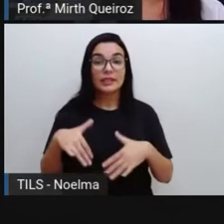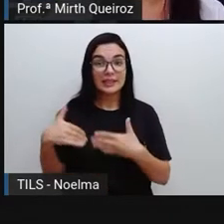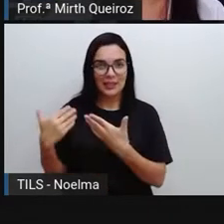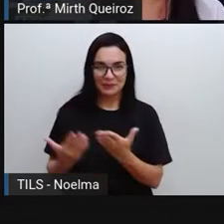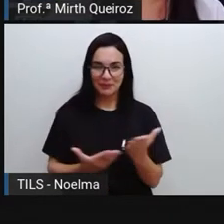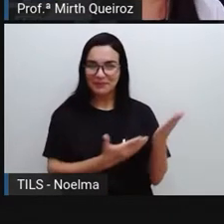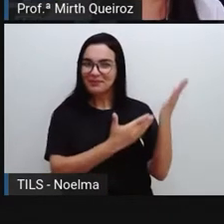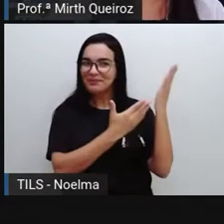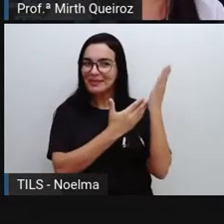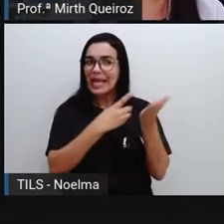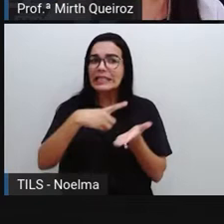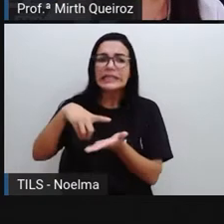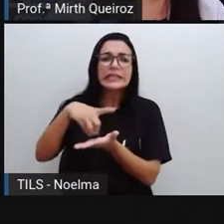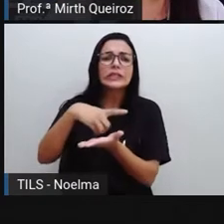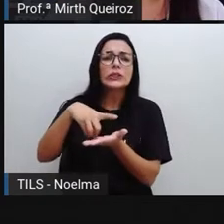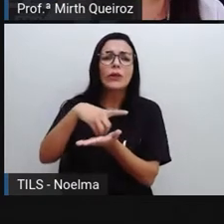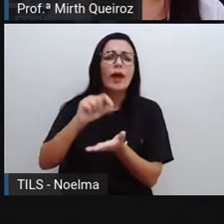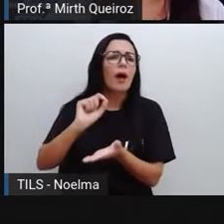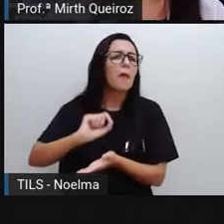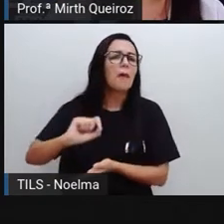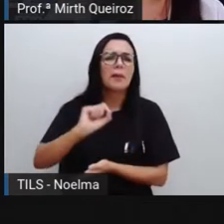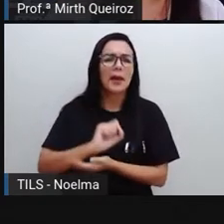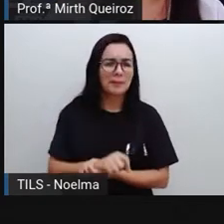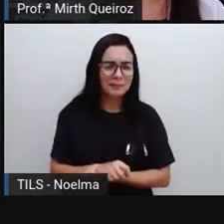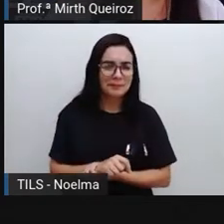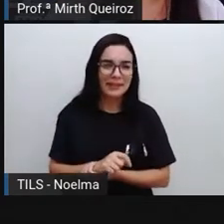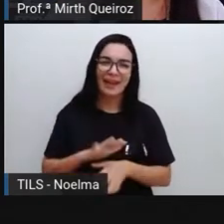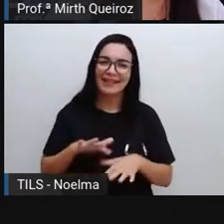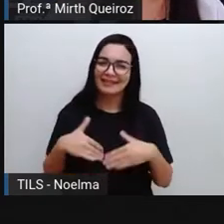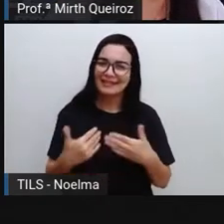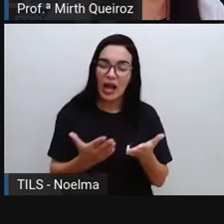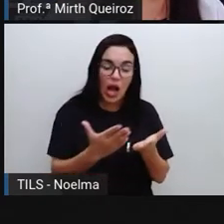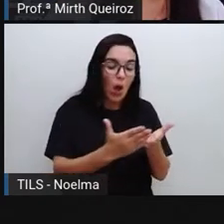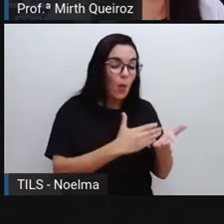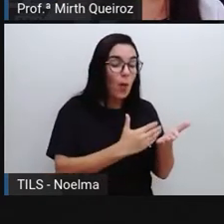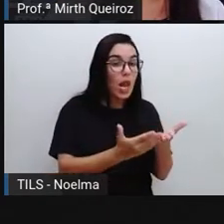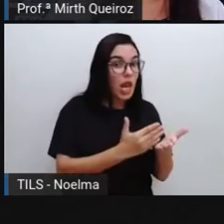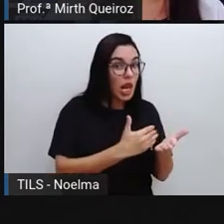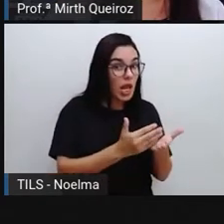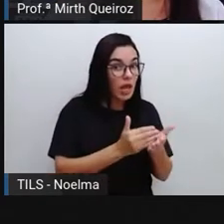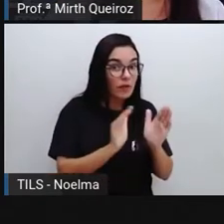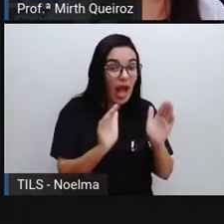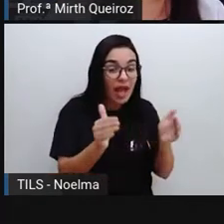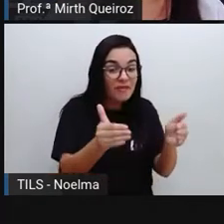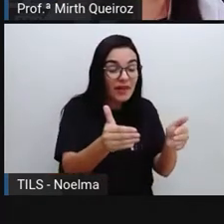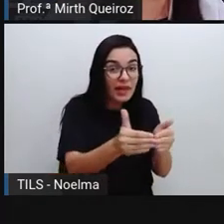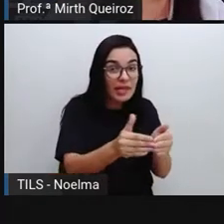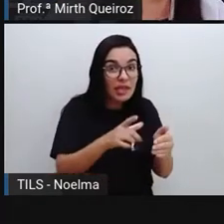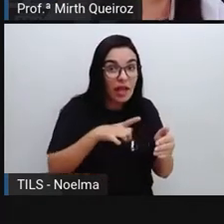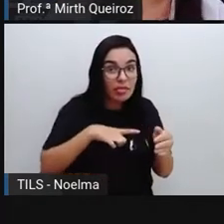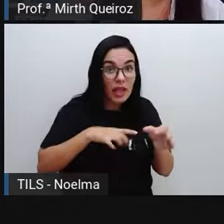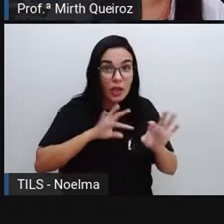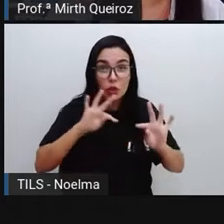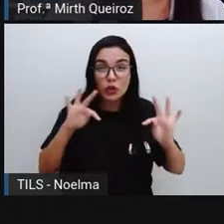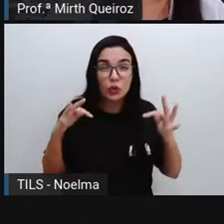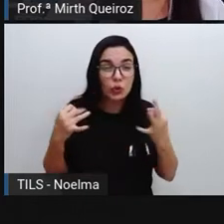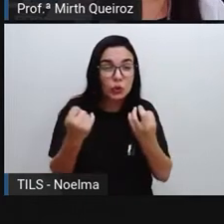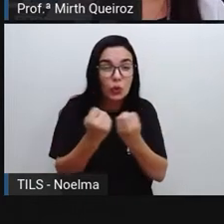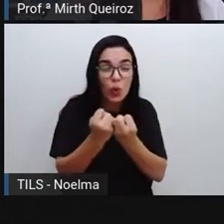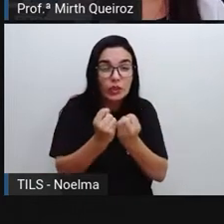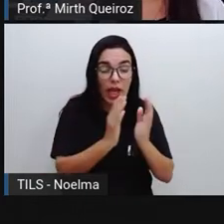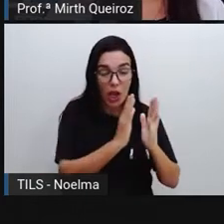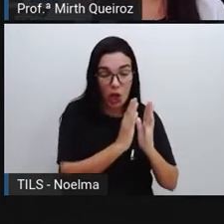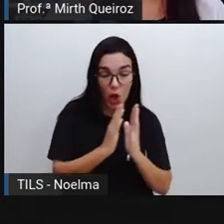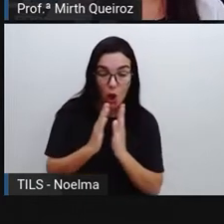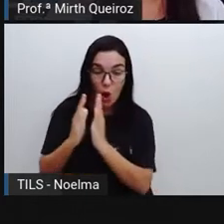Dicionário. O que é dicionário? É um livro de referência que vai reunir em ordem alfabética verbetes com